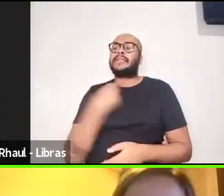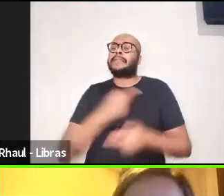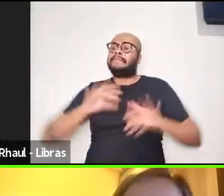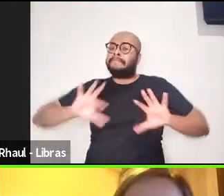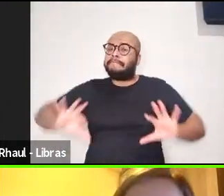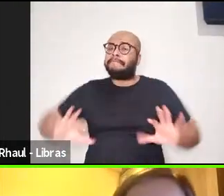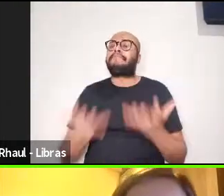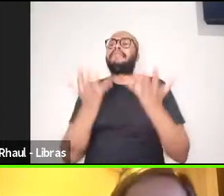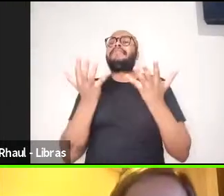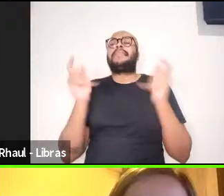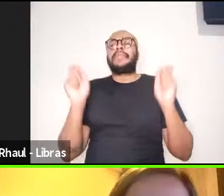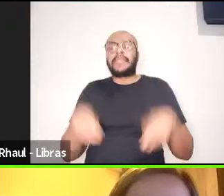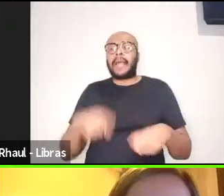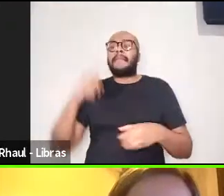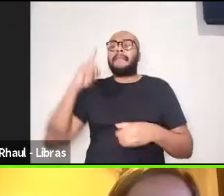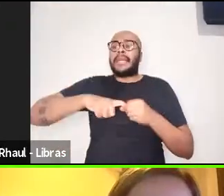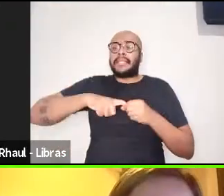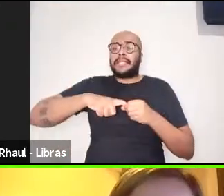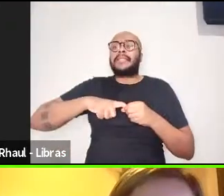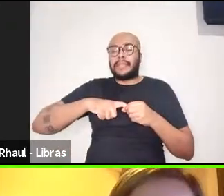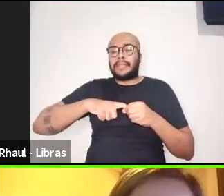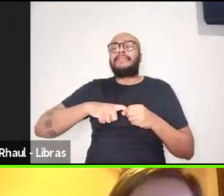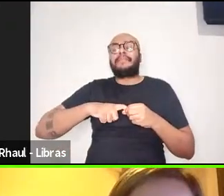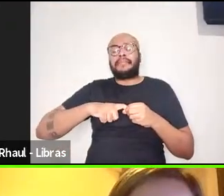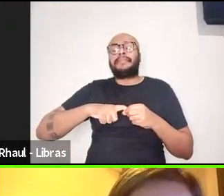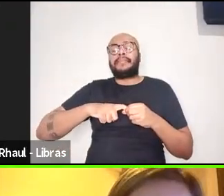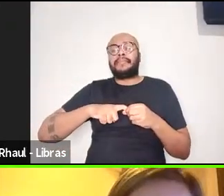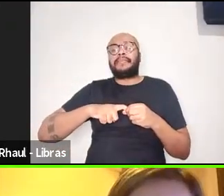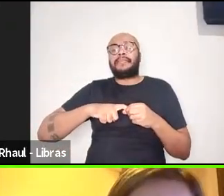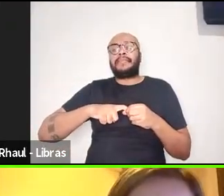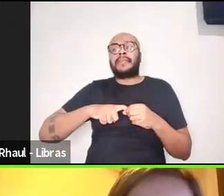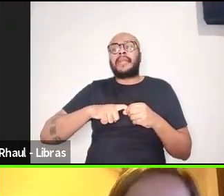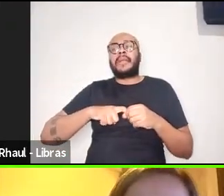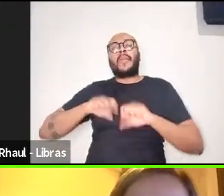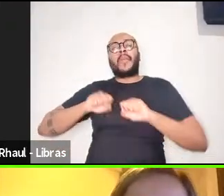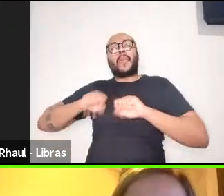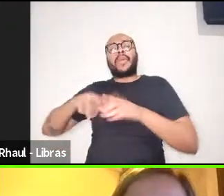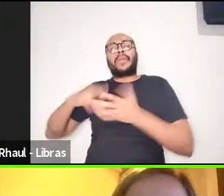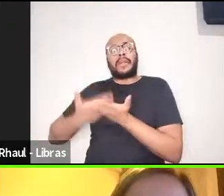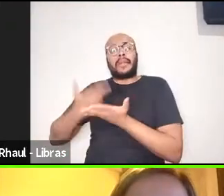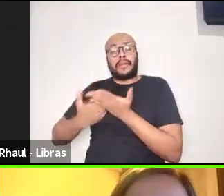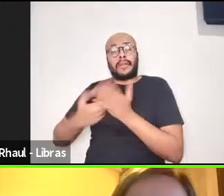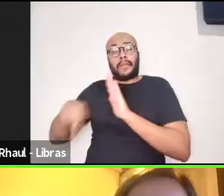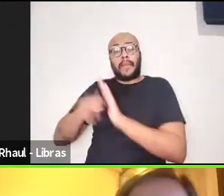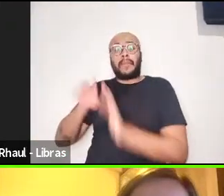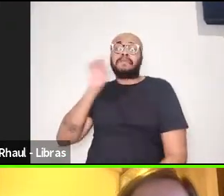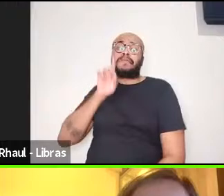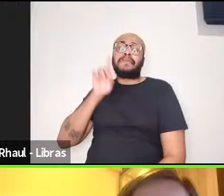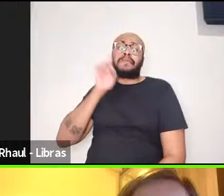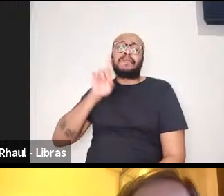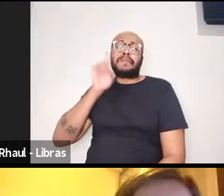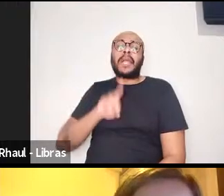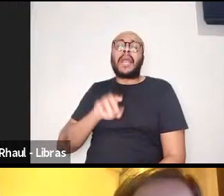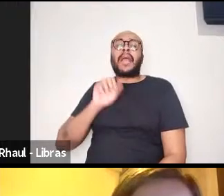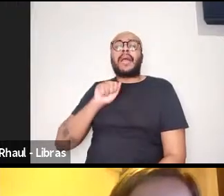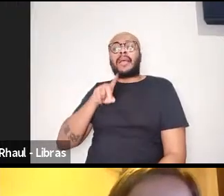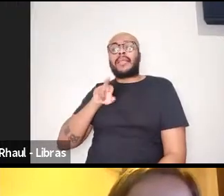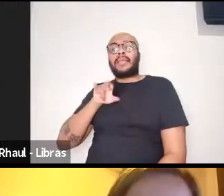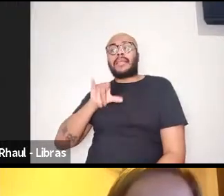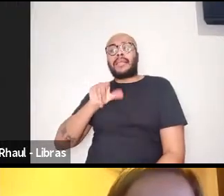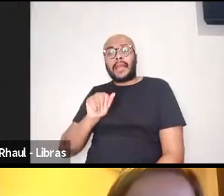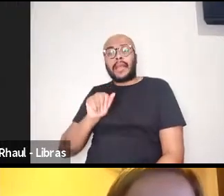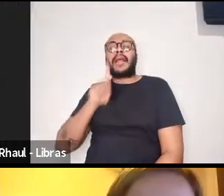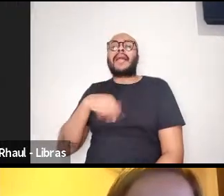essa parceria com a Education Review, então, Andréia, é, que foi a